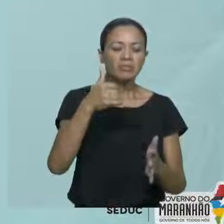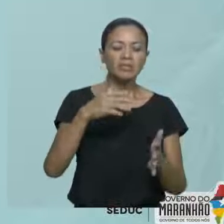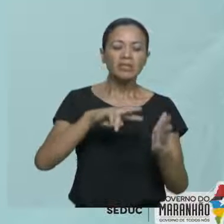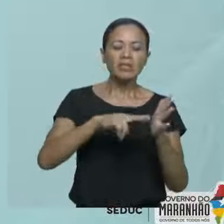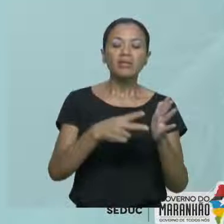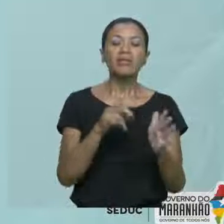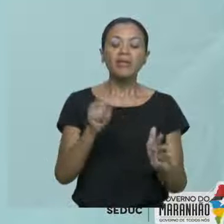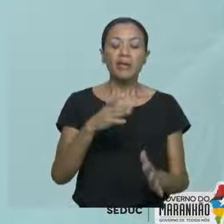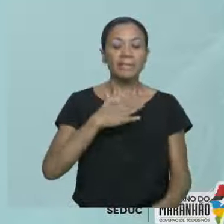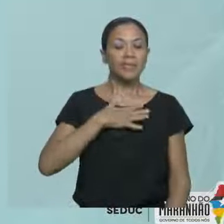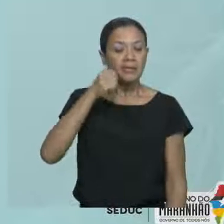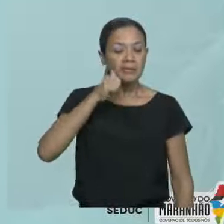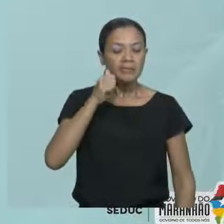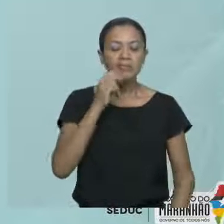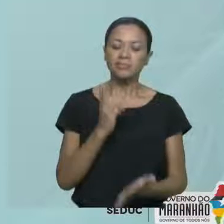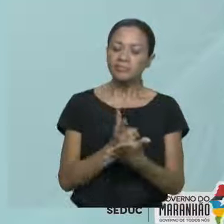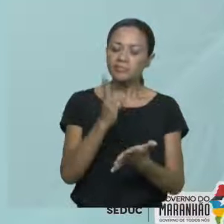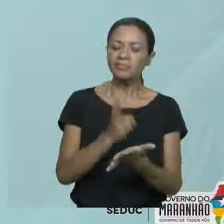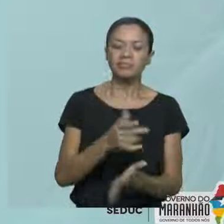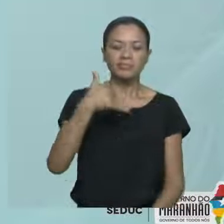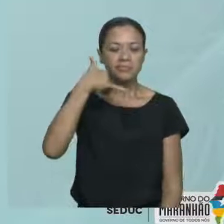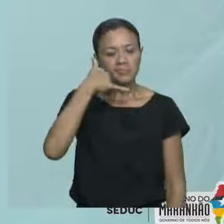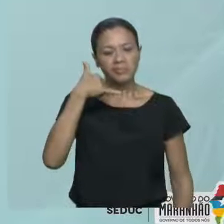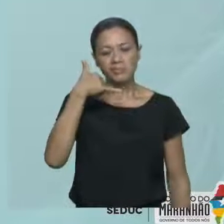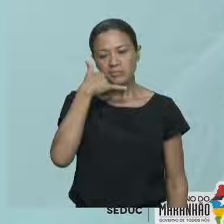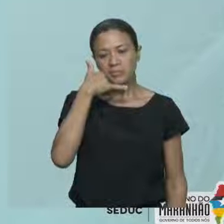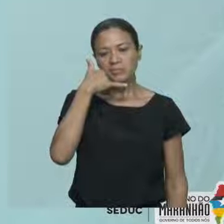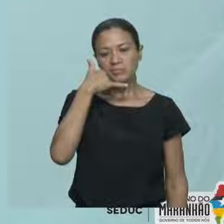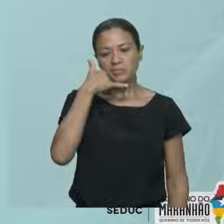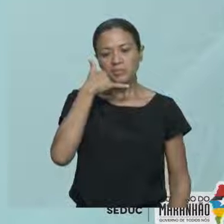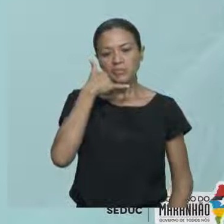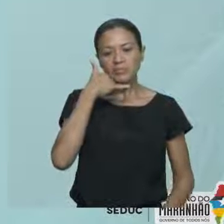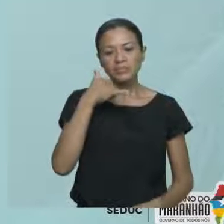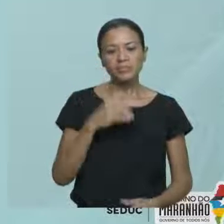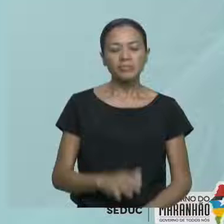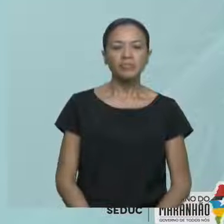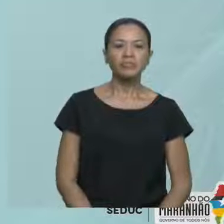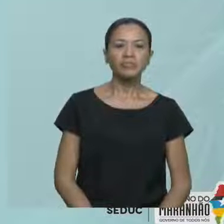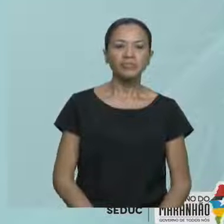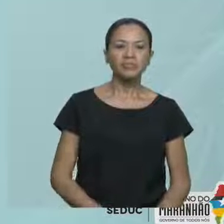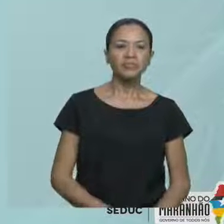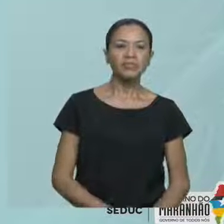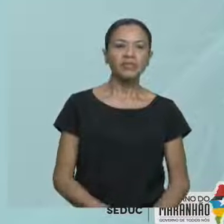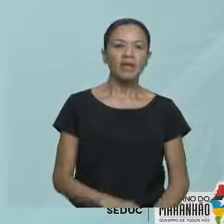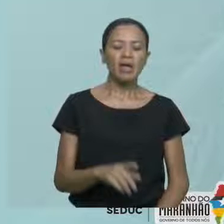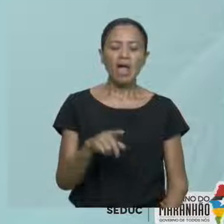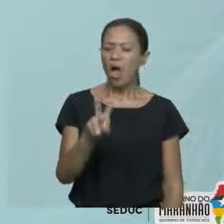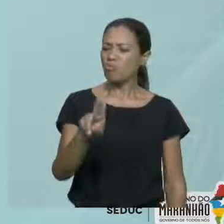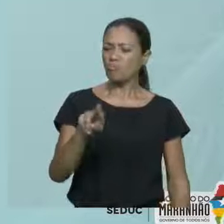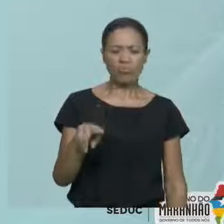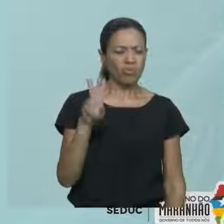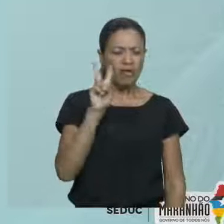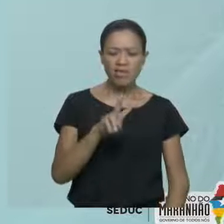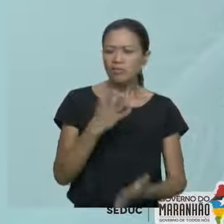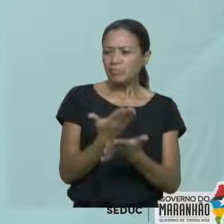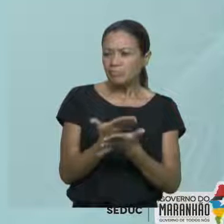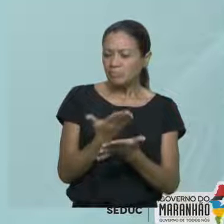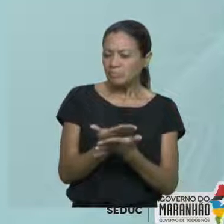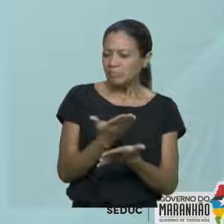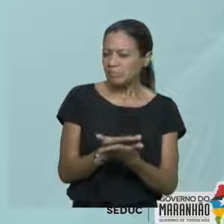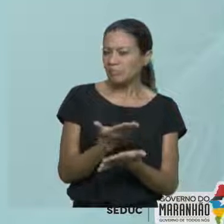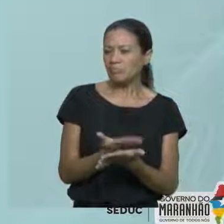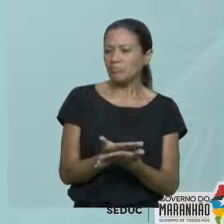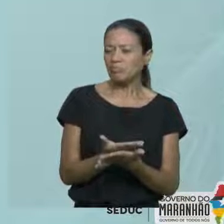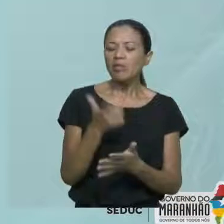Minha irmã está sempre no telefone. I never see her study. Eu nunca vejo estudar.